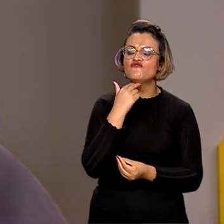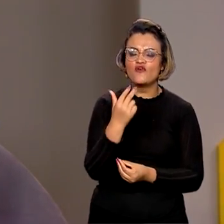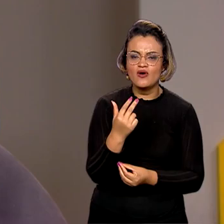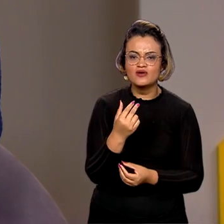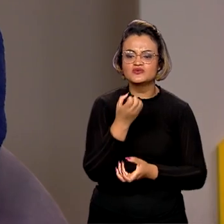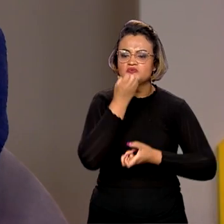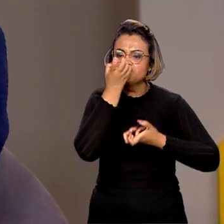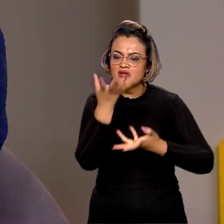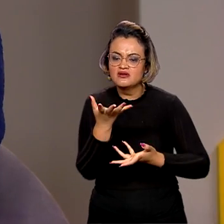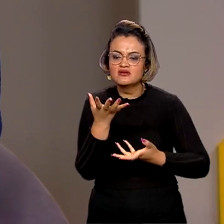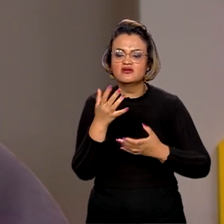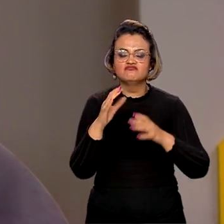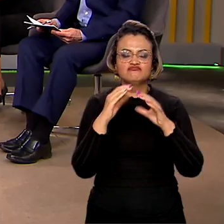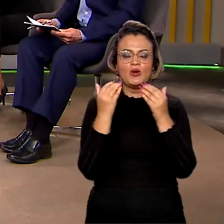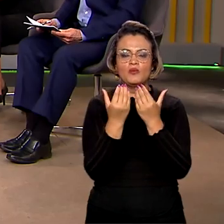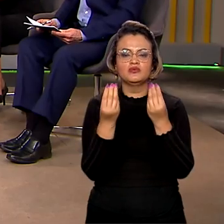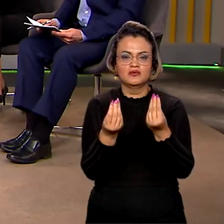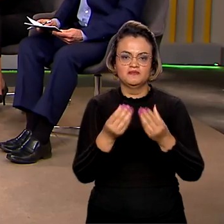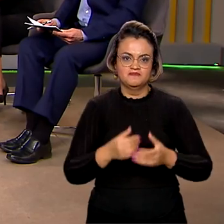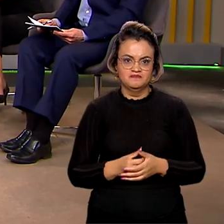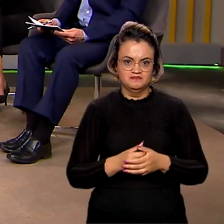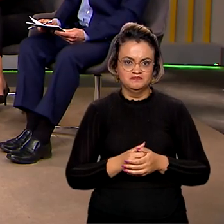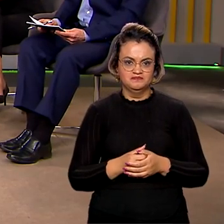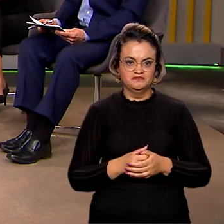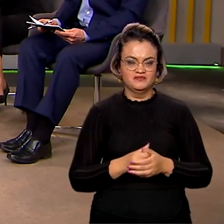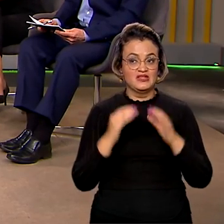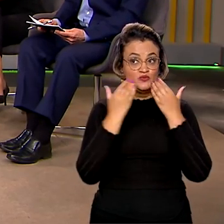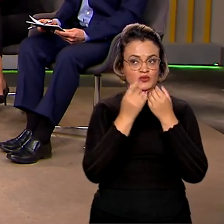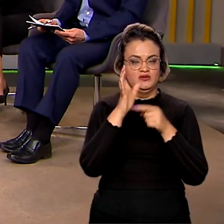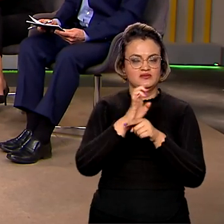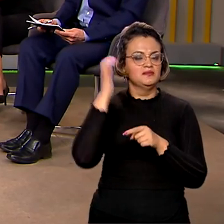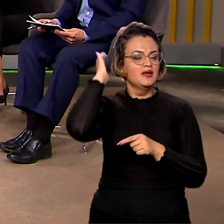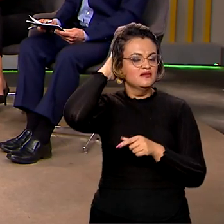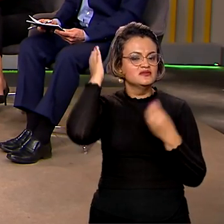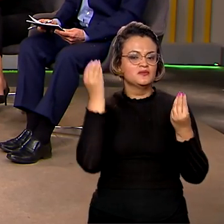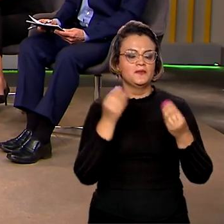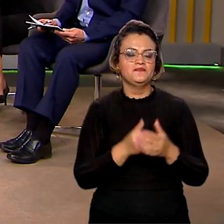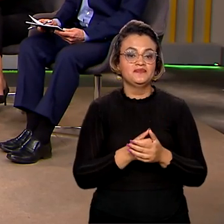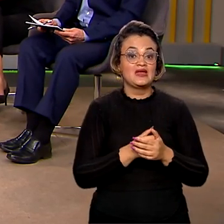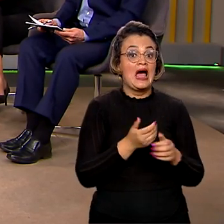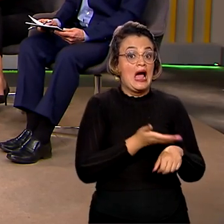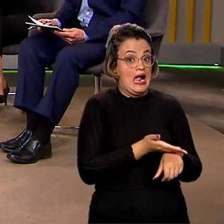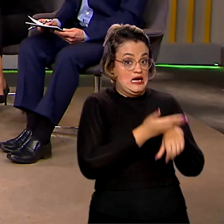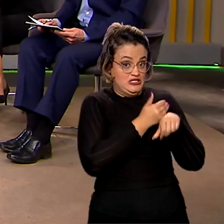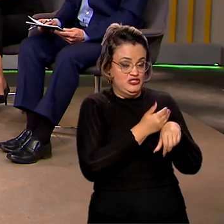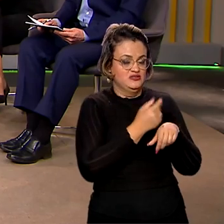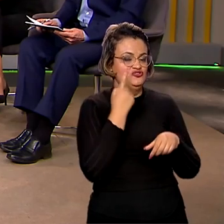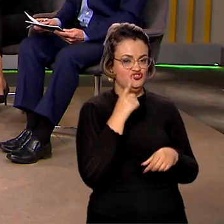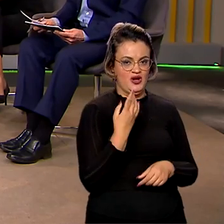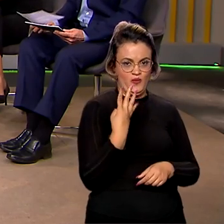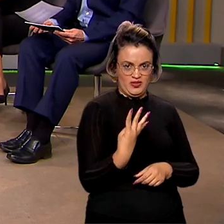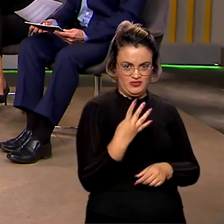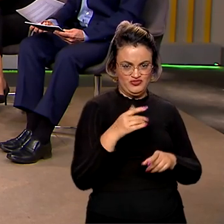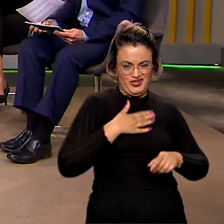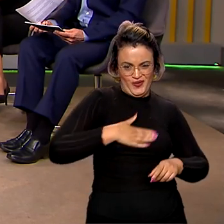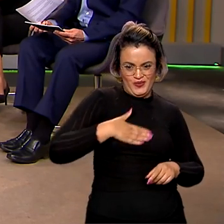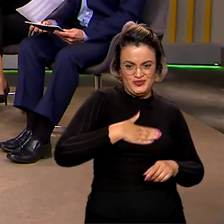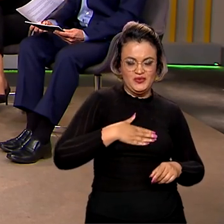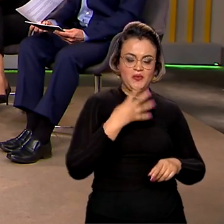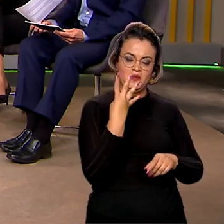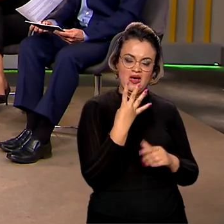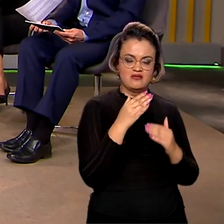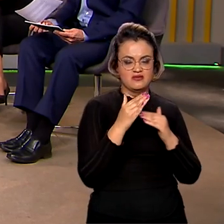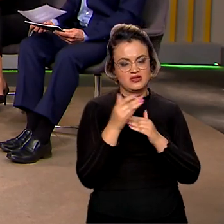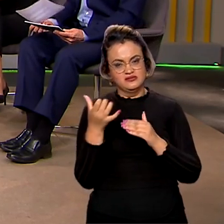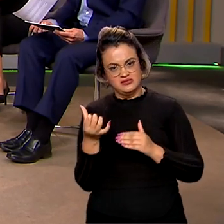a expressão durante a cúpula? Então, vai ter a pré-cúpula, que começa dia 4, vai ser de 4 a 6